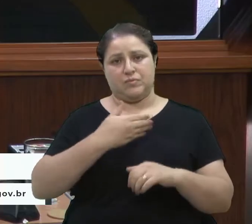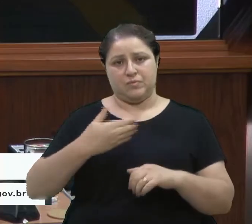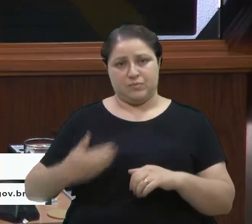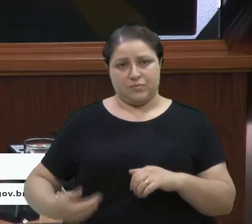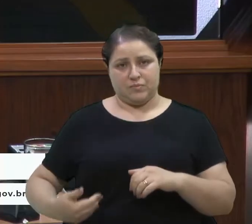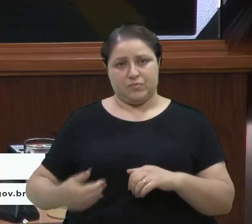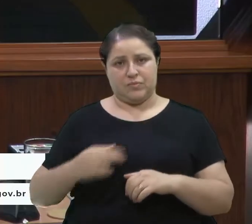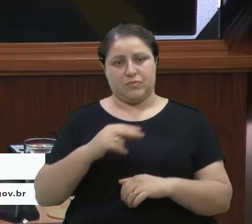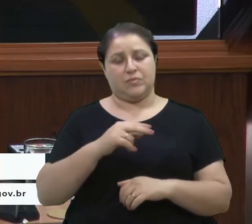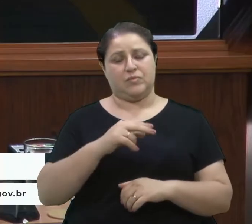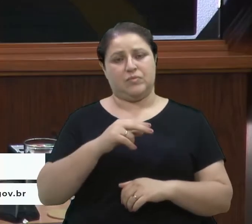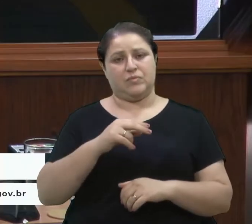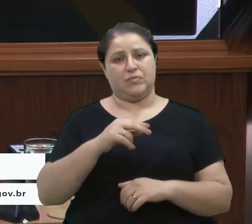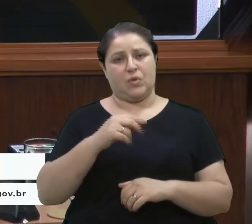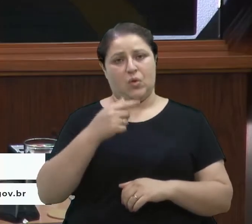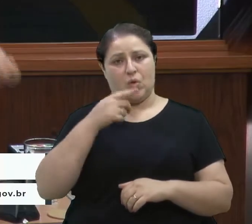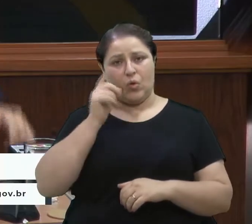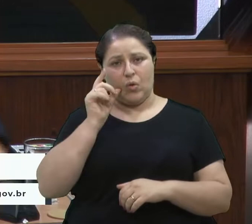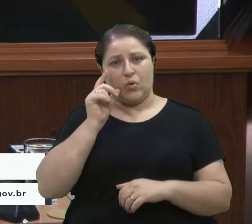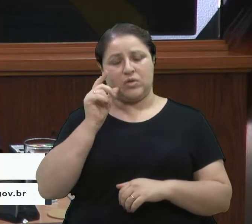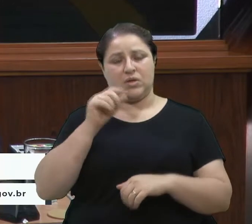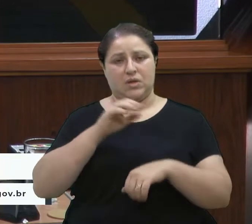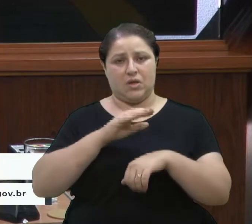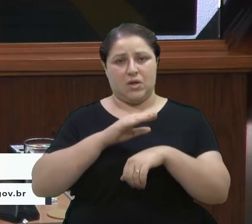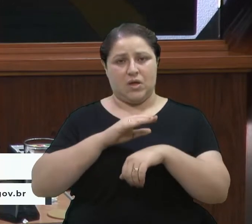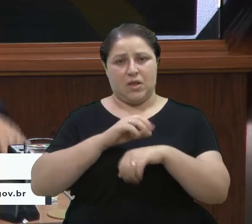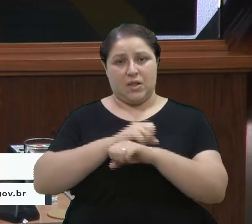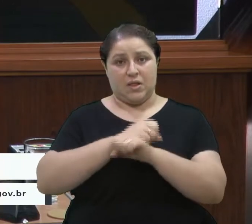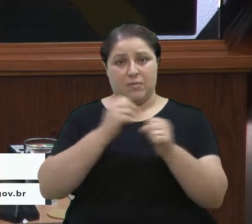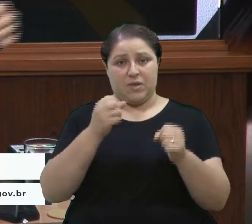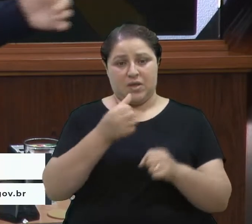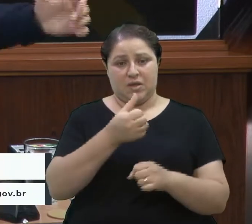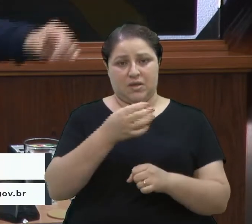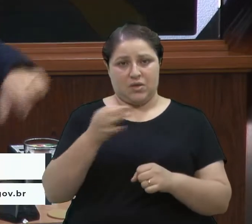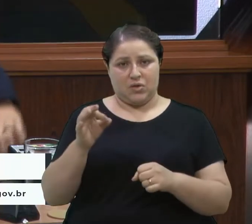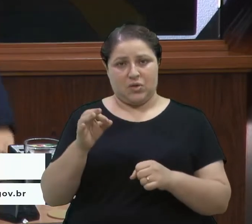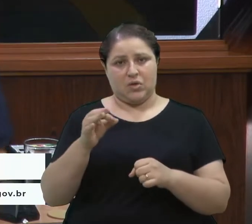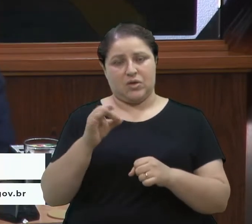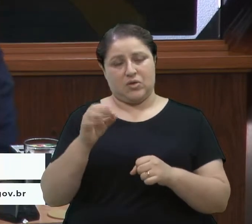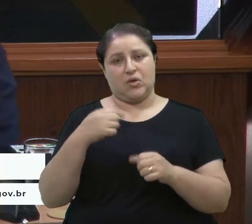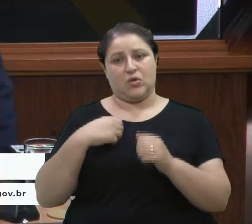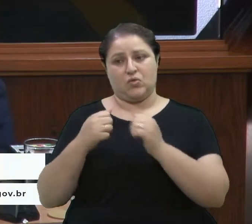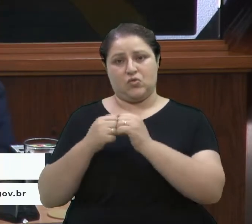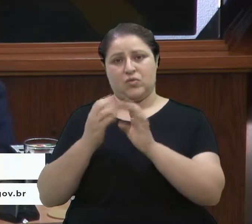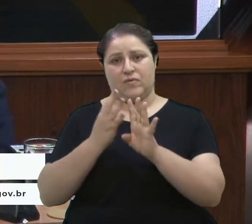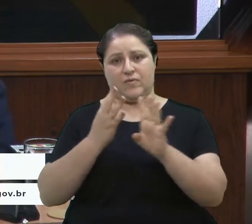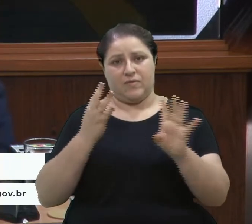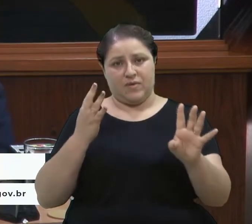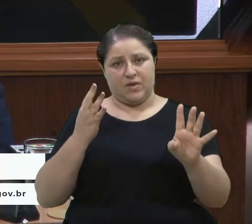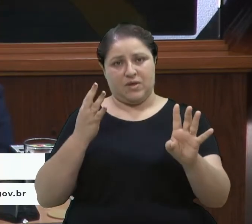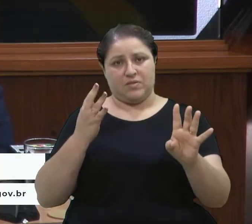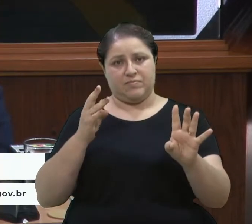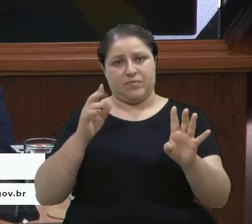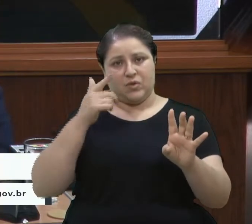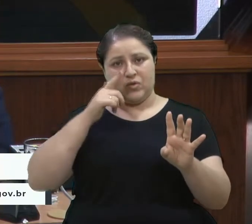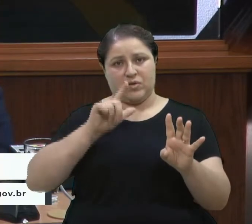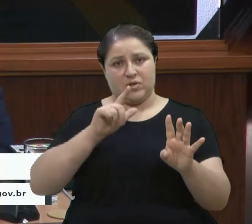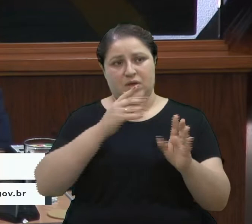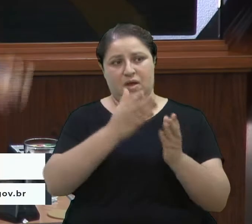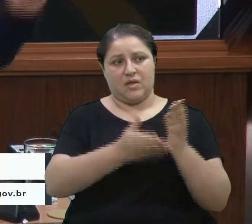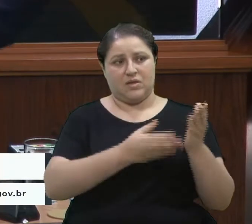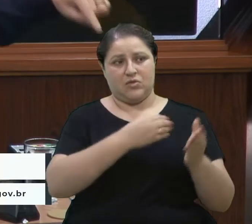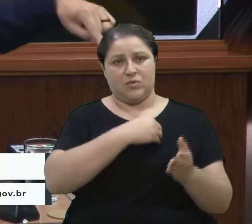Ontem ainda, a partir das seis horas da manhã, eu estava na fila junto com os demais usuários para conseguir uma consulta na UBS do bairro Serrano.